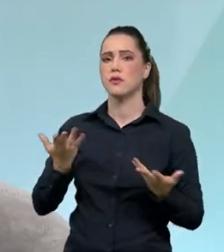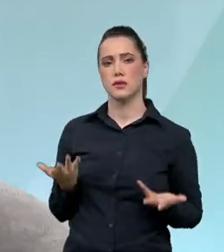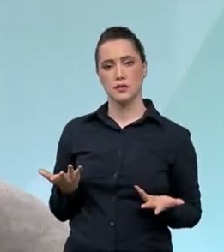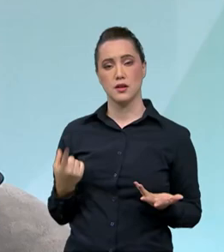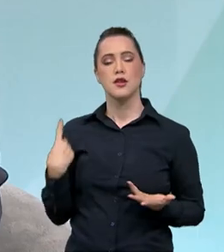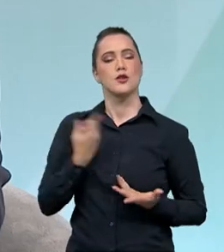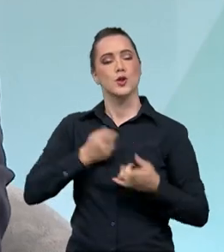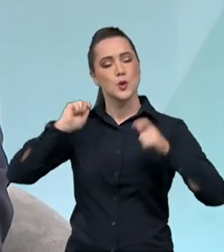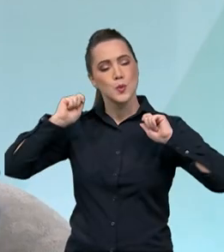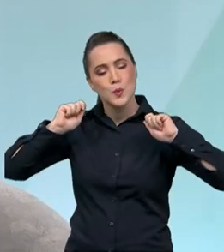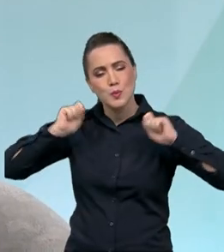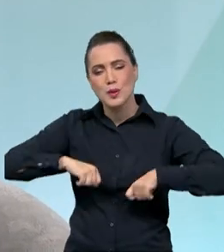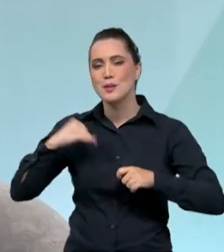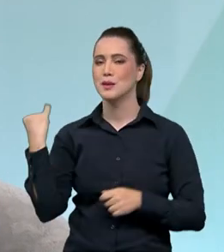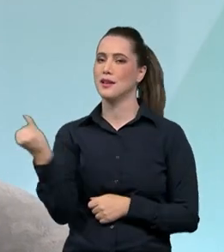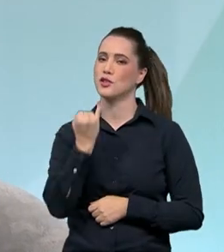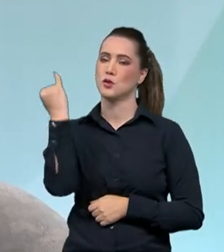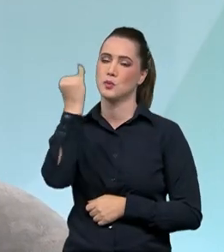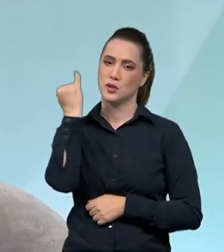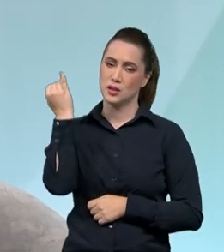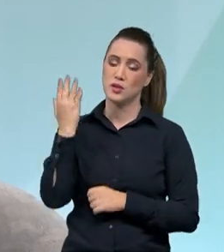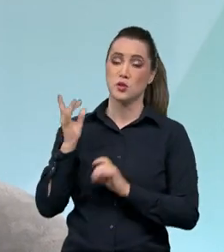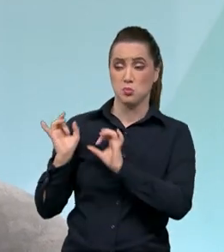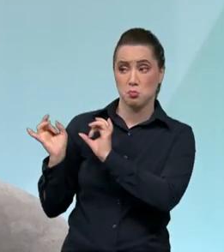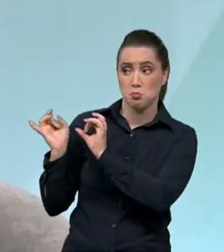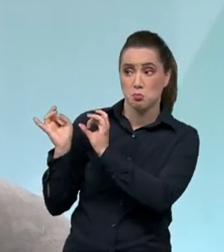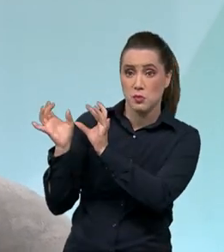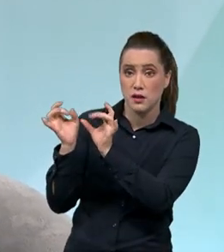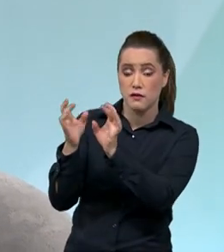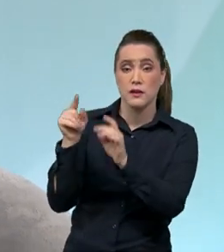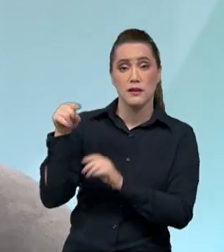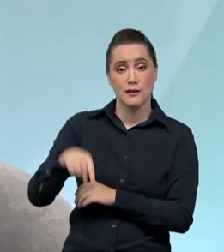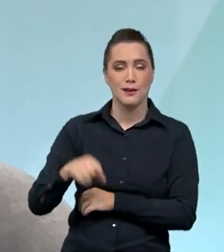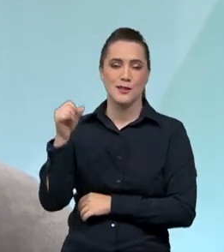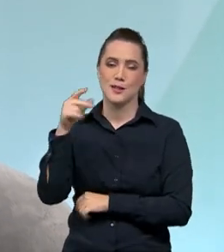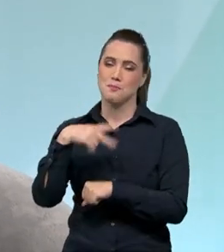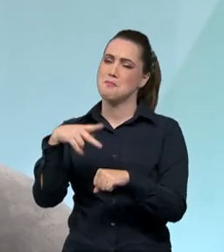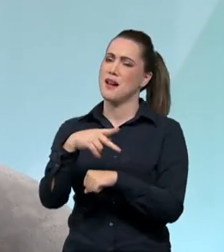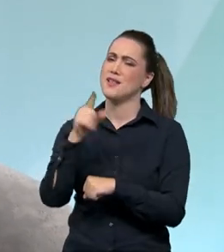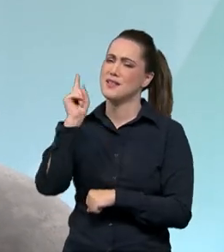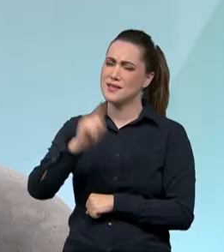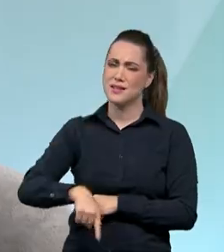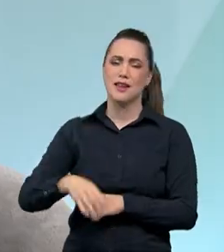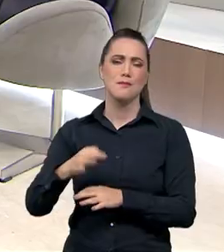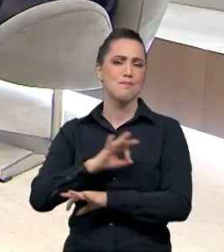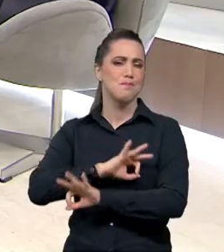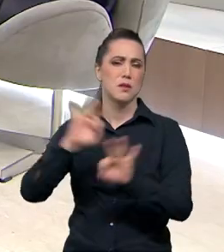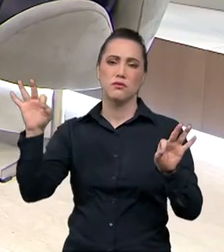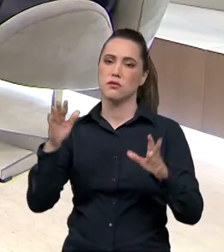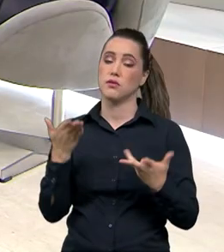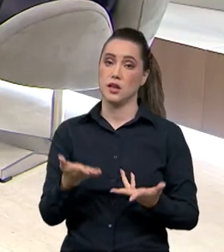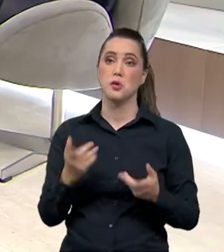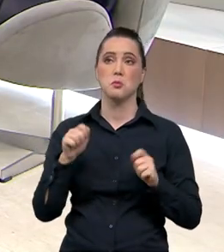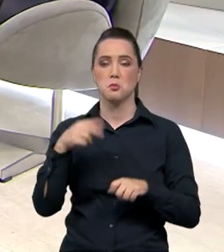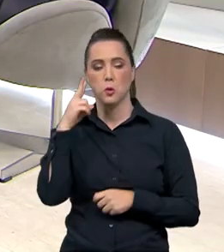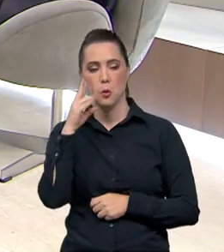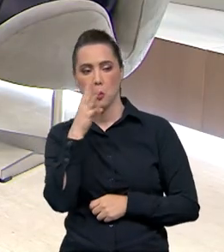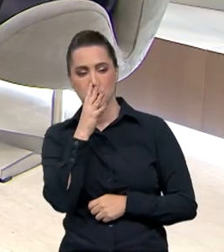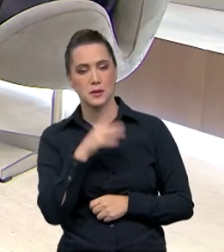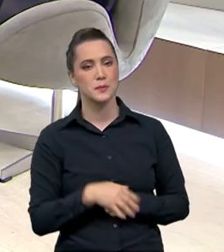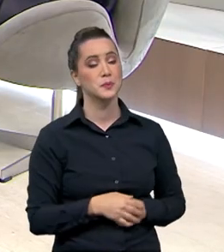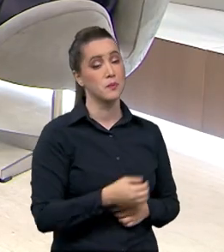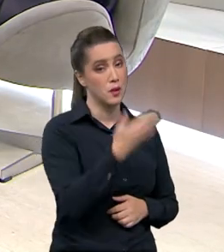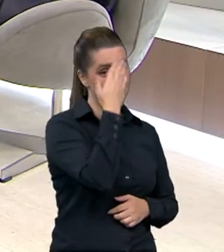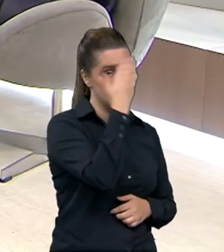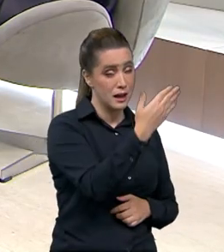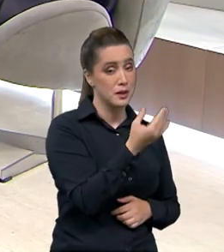gigantesco para vender essa maravilha que é o Brasil. Isso mesmo. Presidente, muito obrigado pela